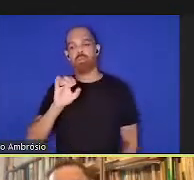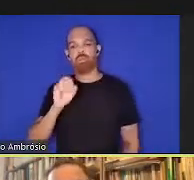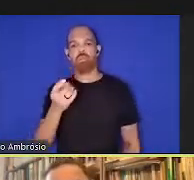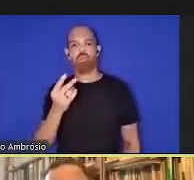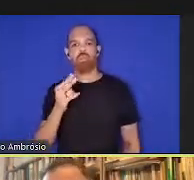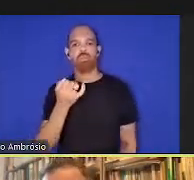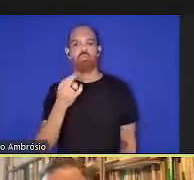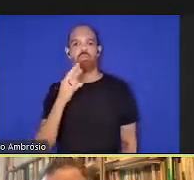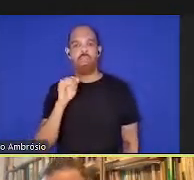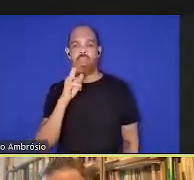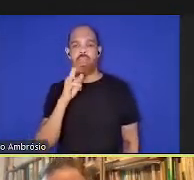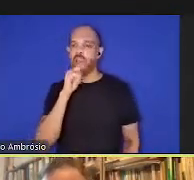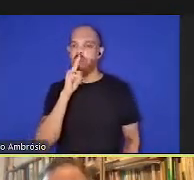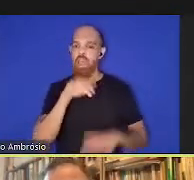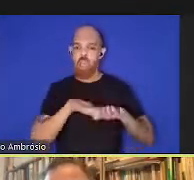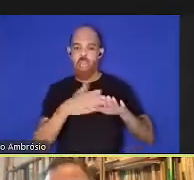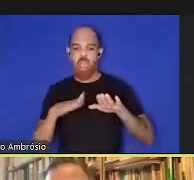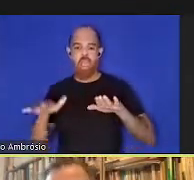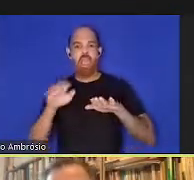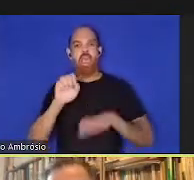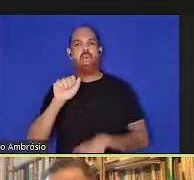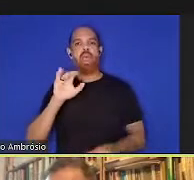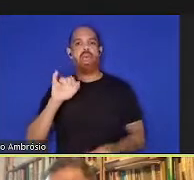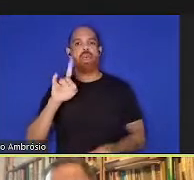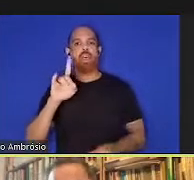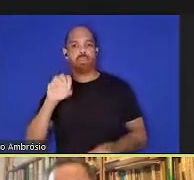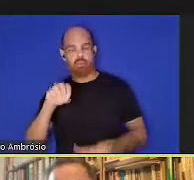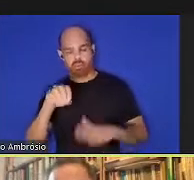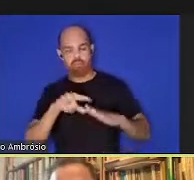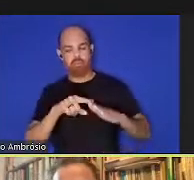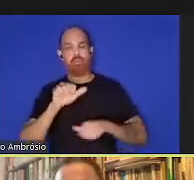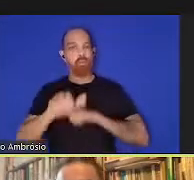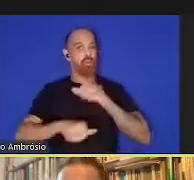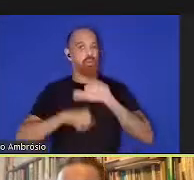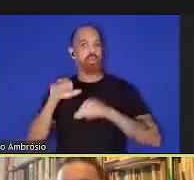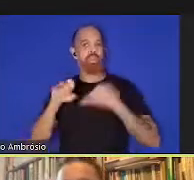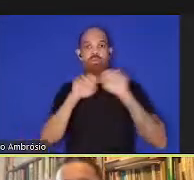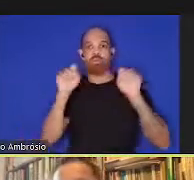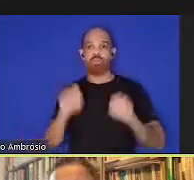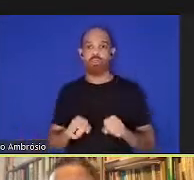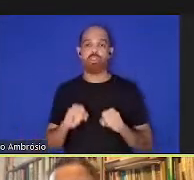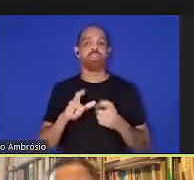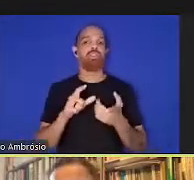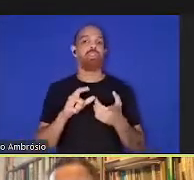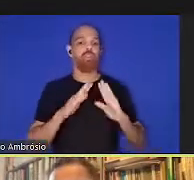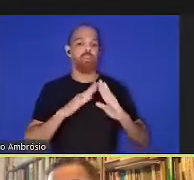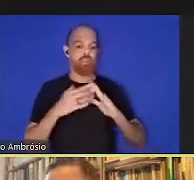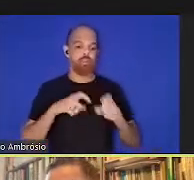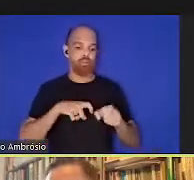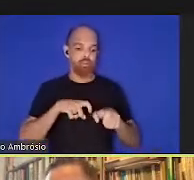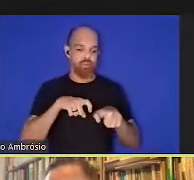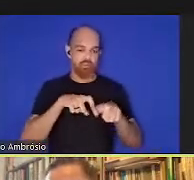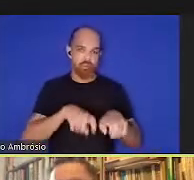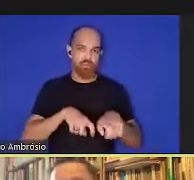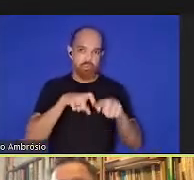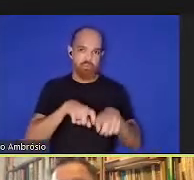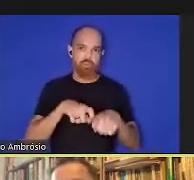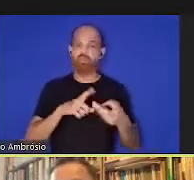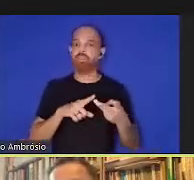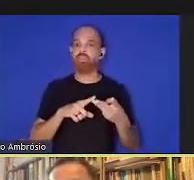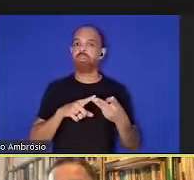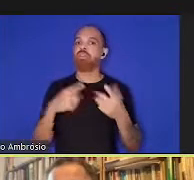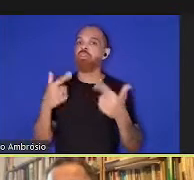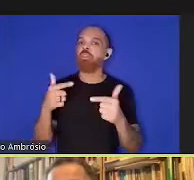oceano, a mudança do sistema latifundiário, nós não temos tanta